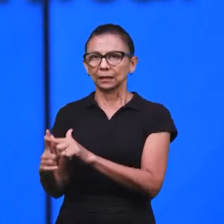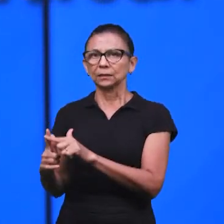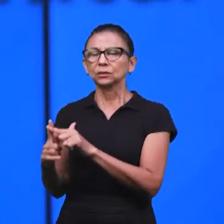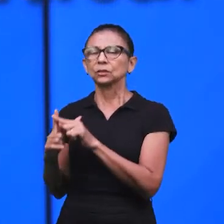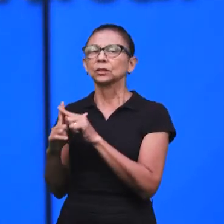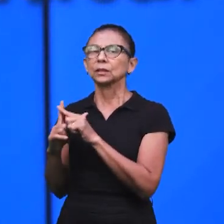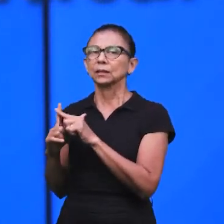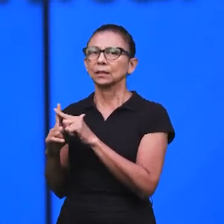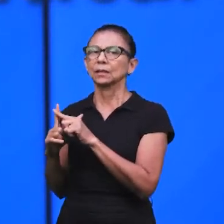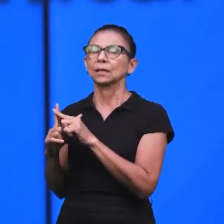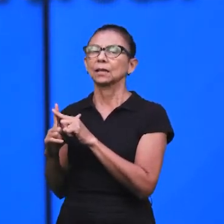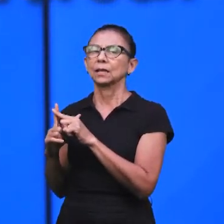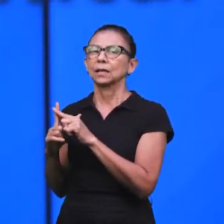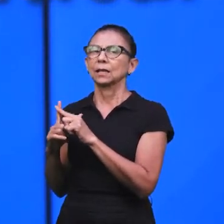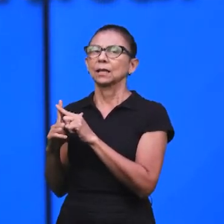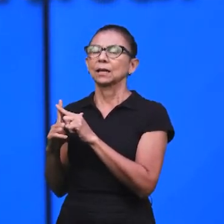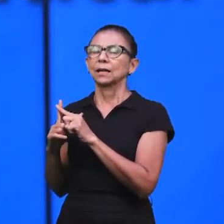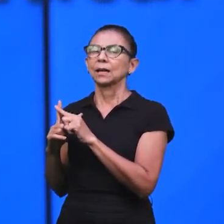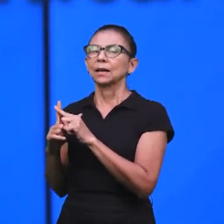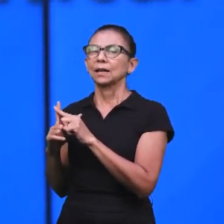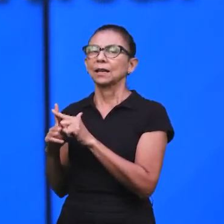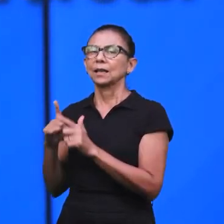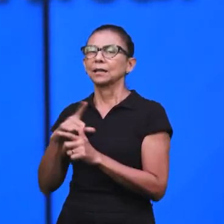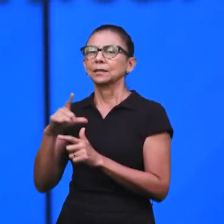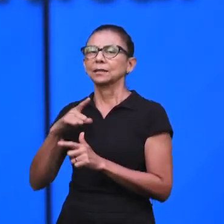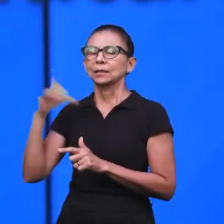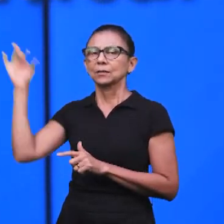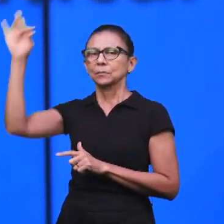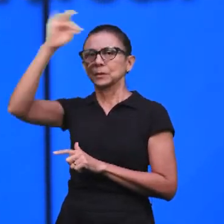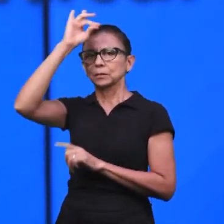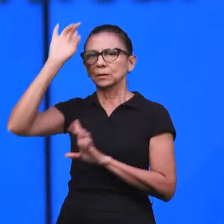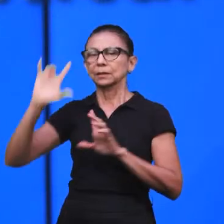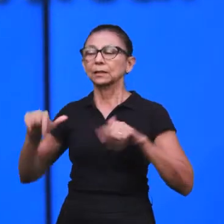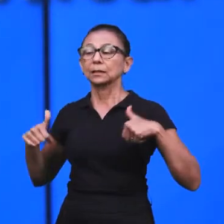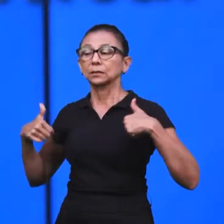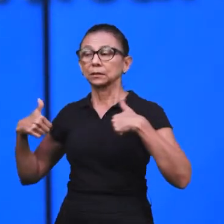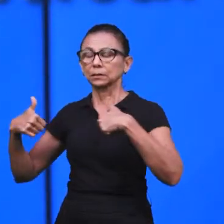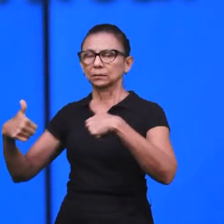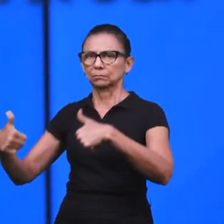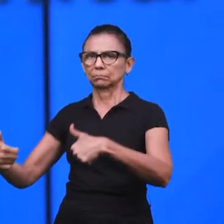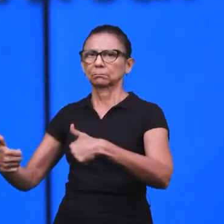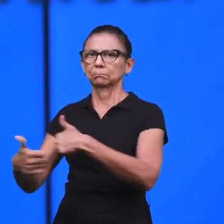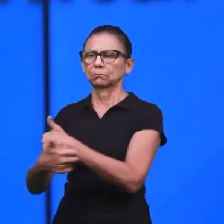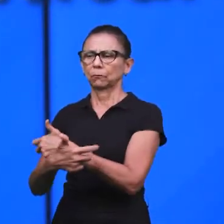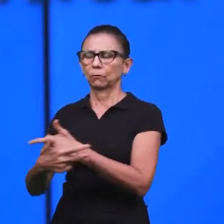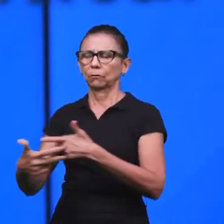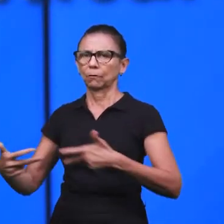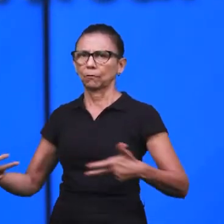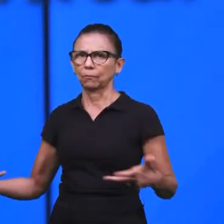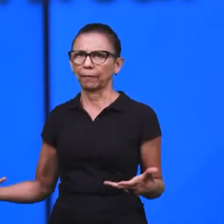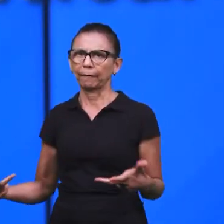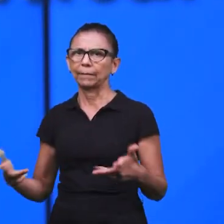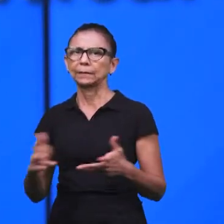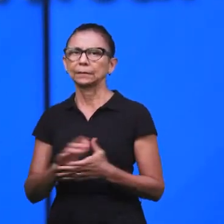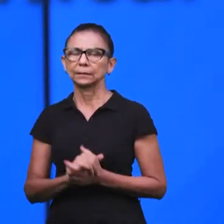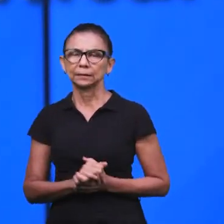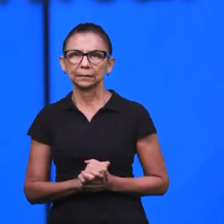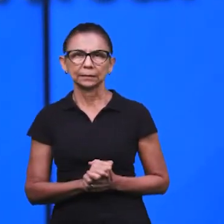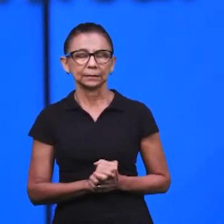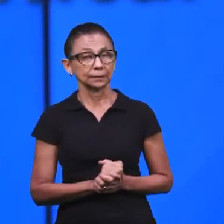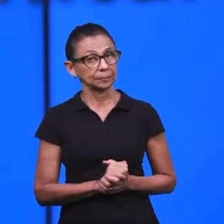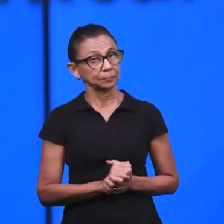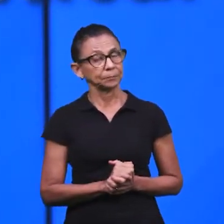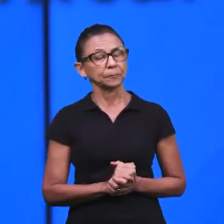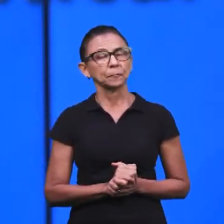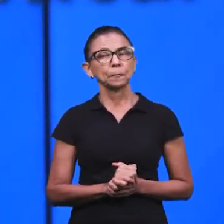né? Fumaça é o resultado do fogo. Então, assim, representa ali o resultado das operações do Espírito Santo sobre a